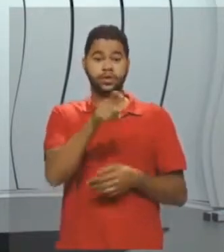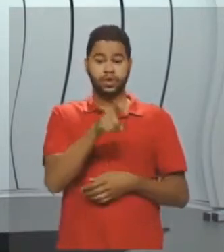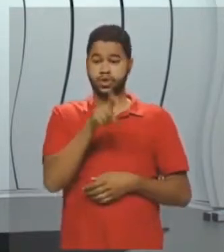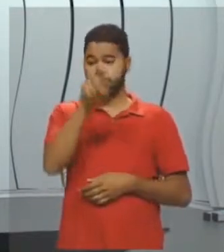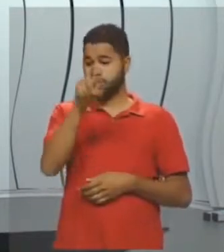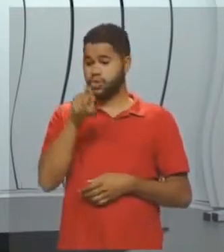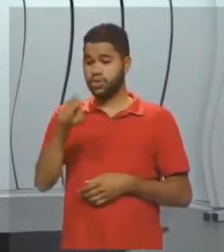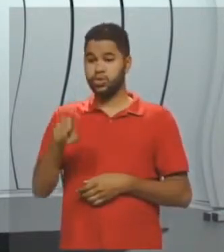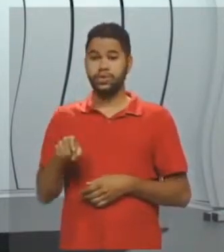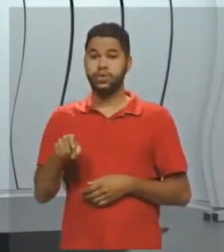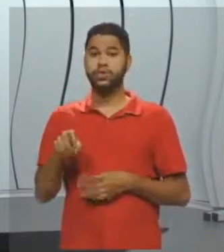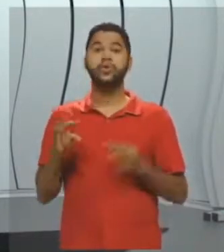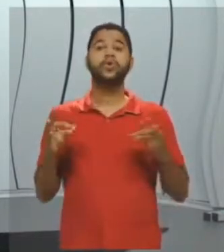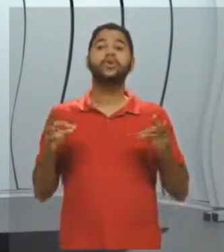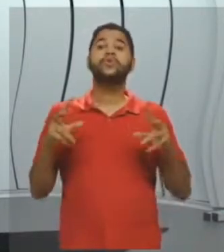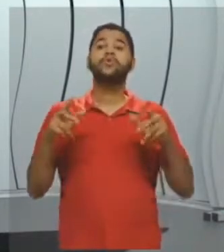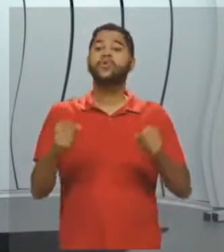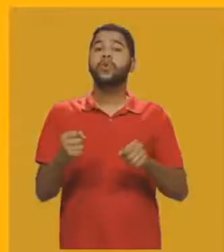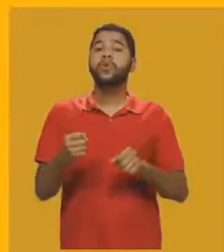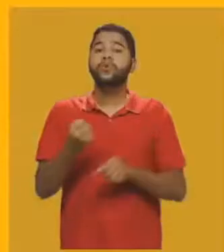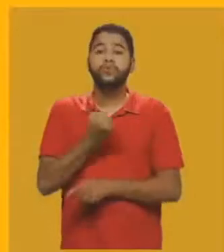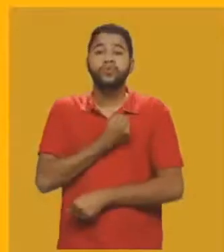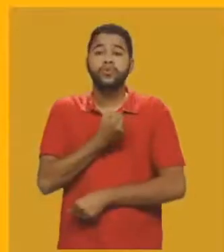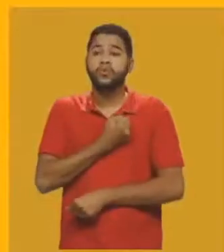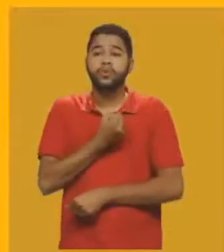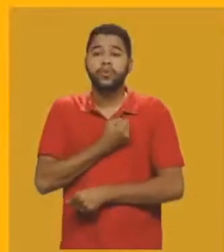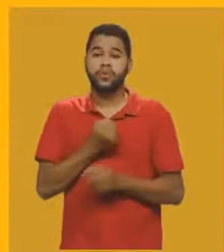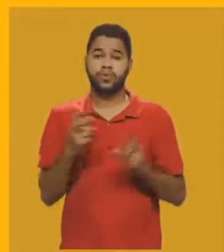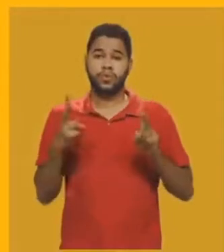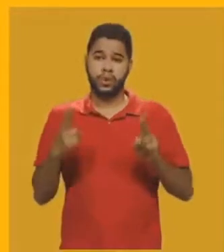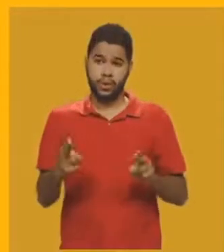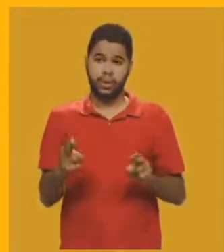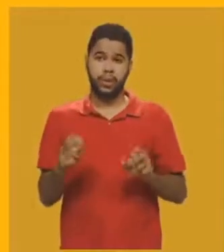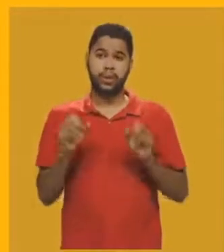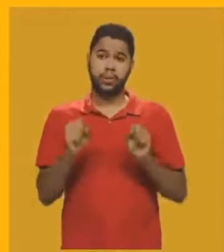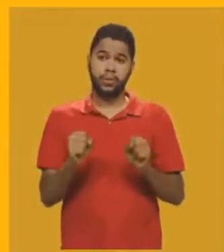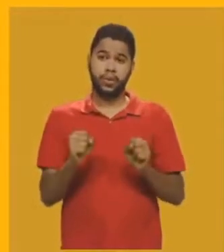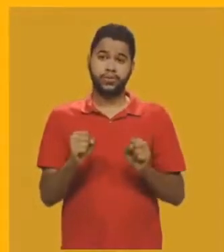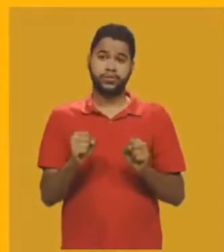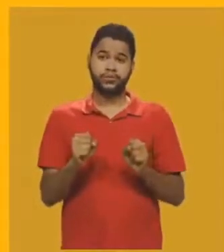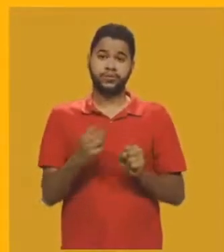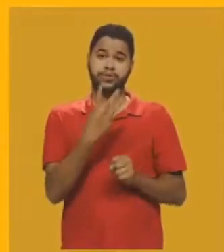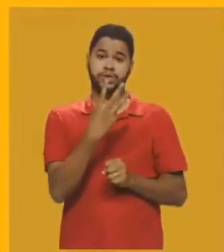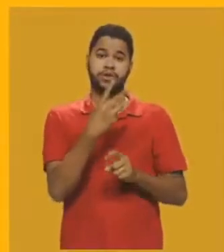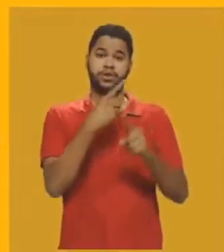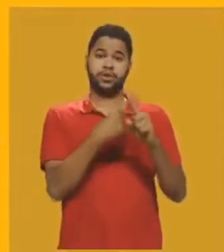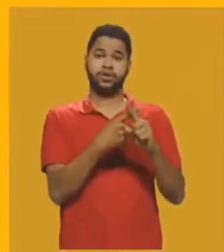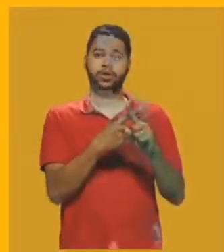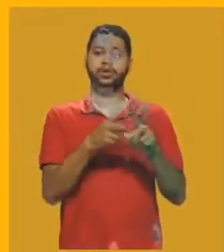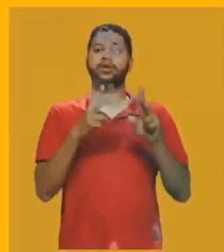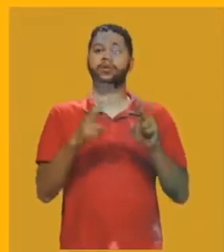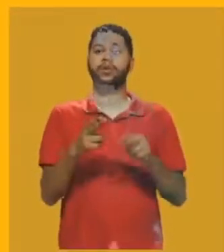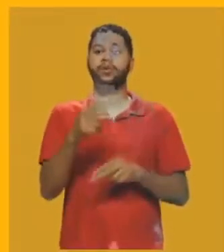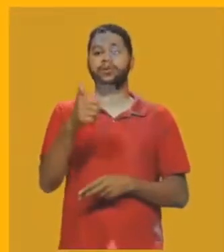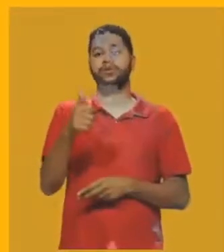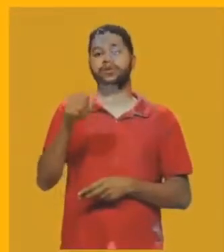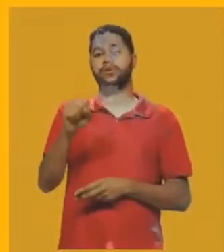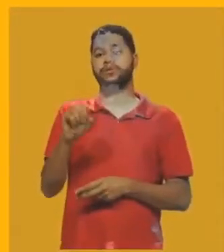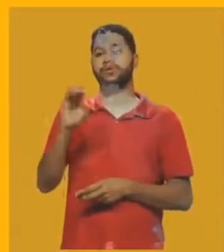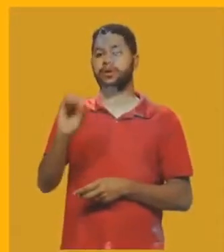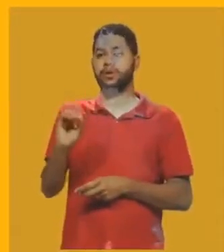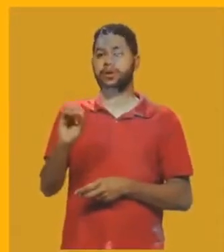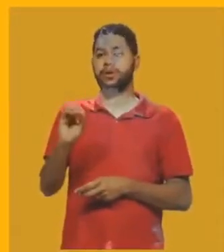x e x, todos os três têm a mesma medida. Eu posso somar 3x é igual a 180.